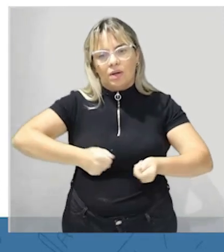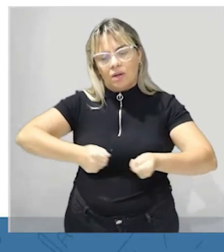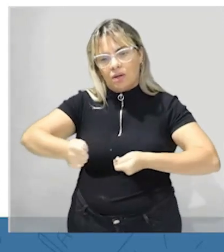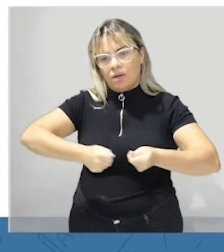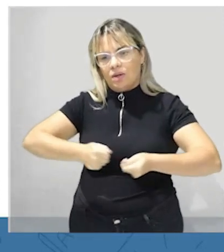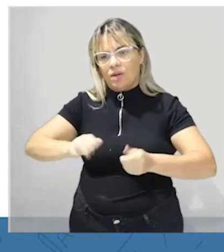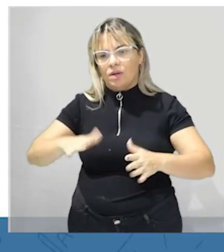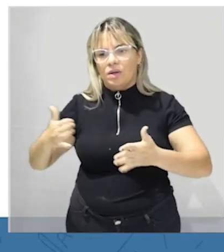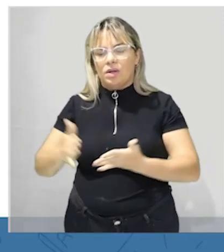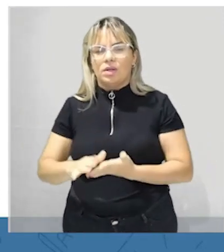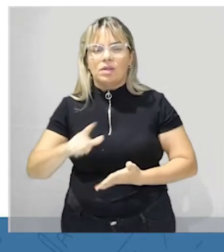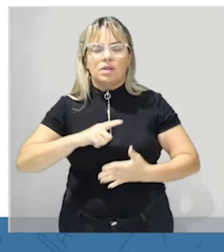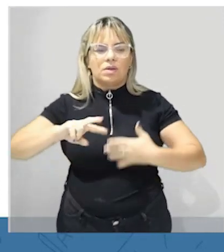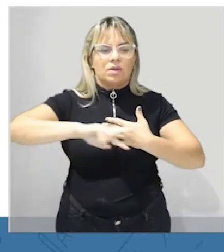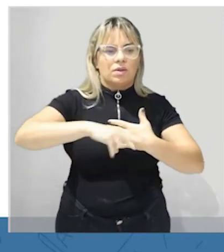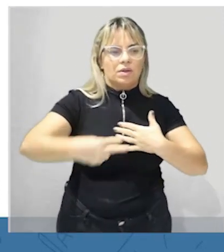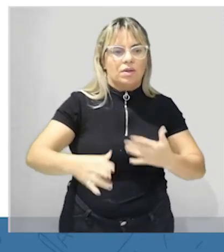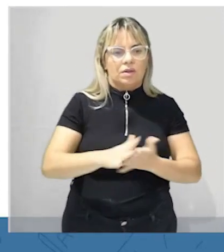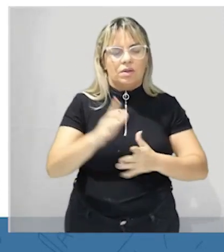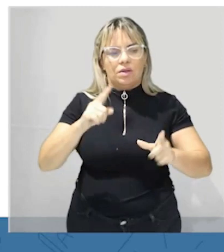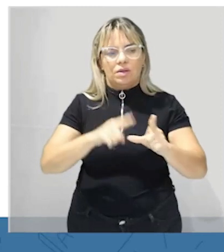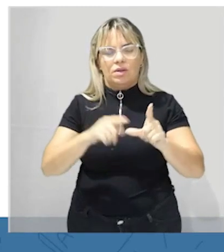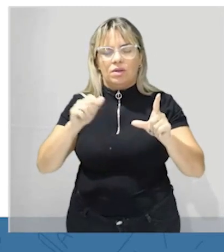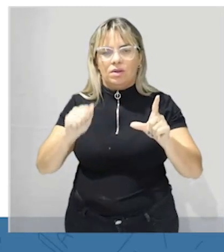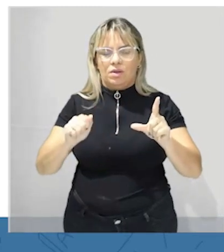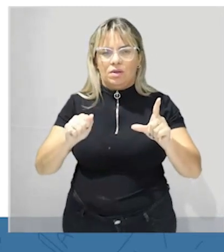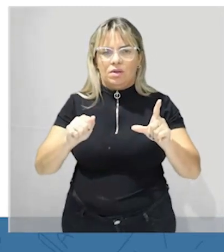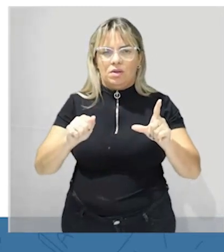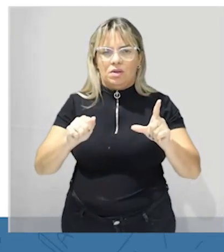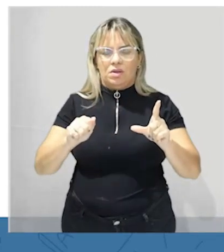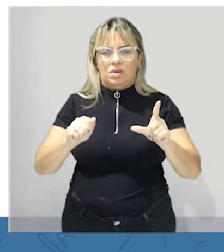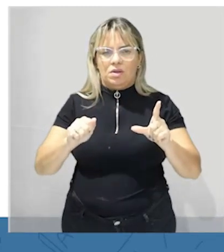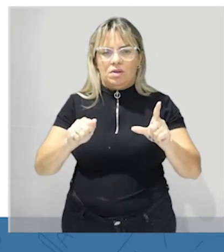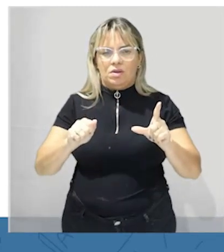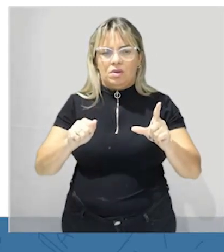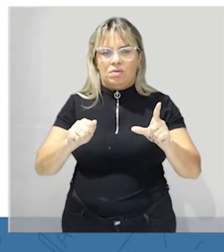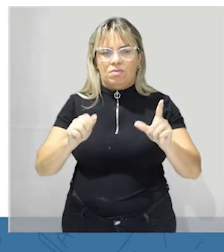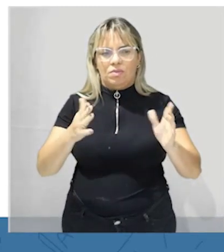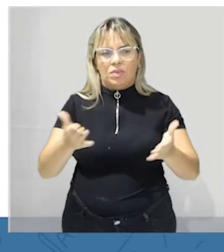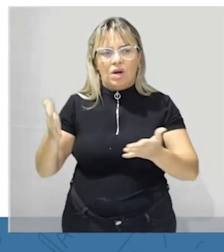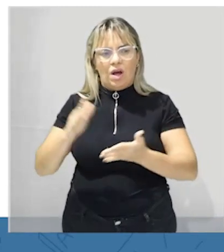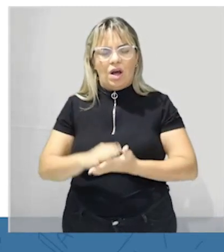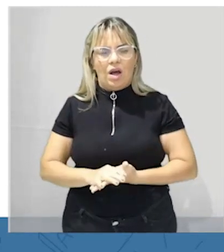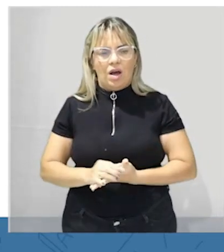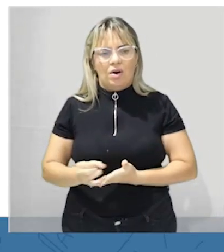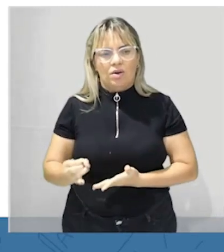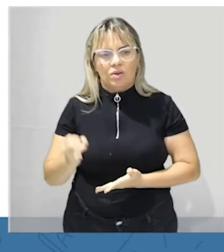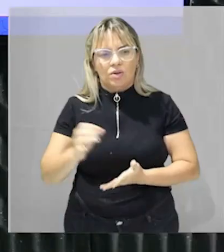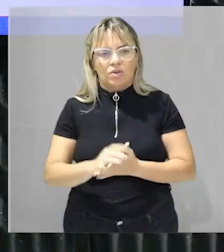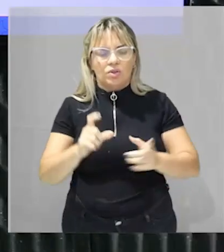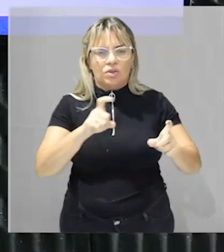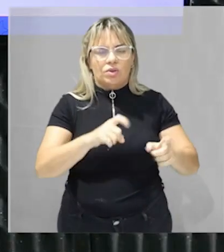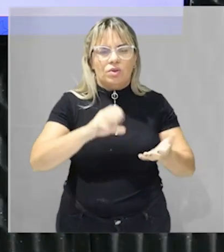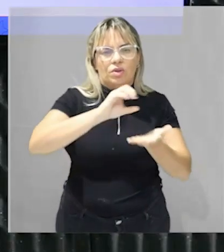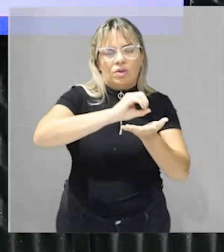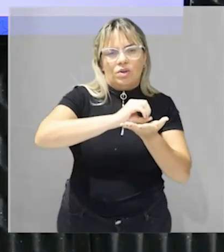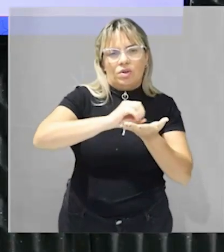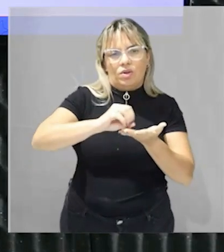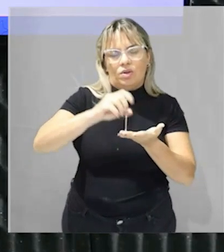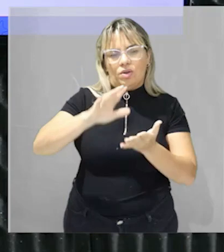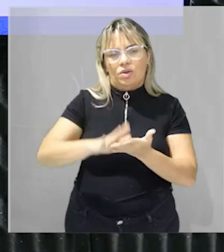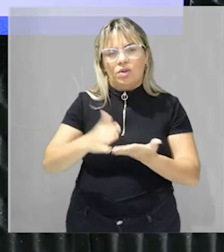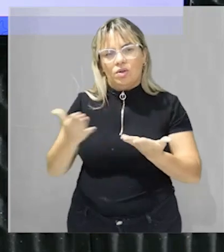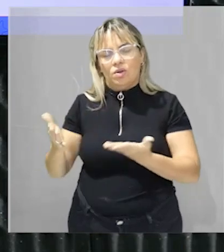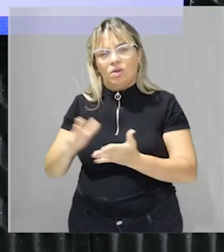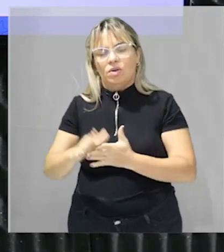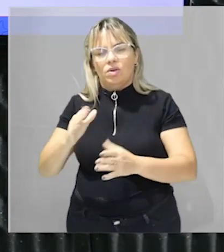consequência letra A a primazia o privilégio dos cultivos orgânicos não a gente inclusive falou na aula passada nós vamos ter um privilégio aí porque vai